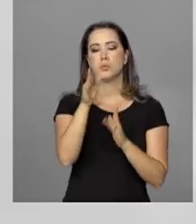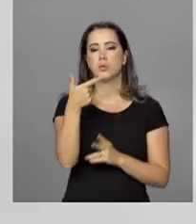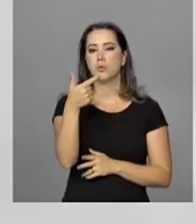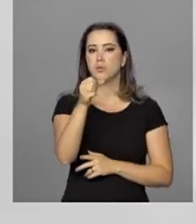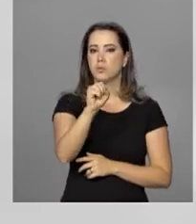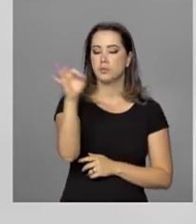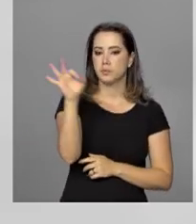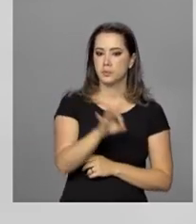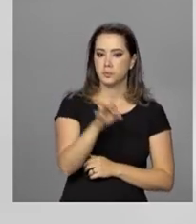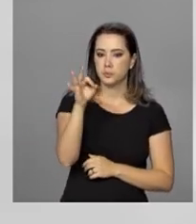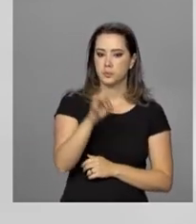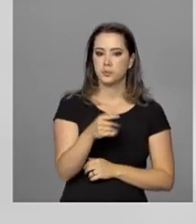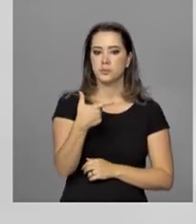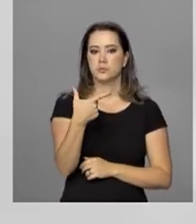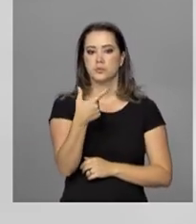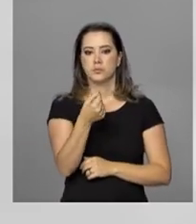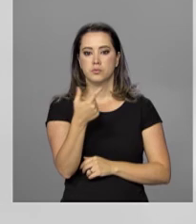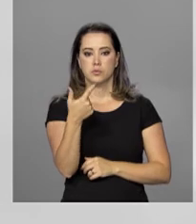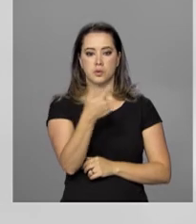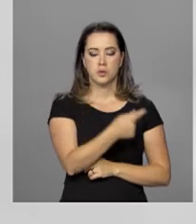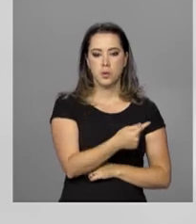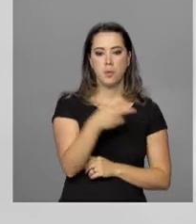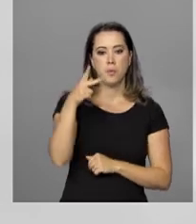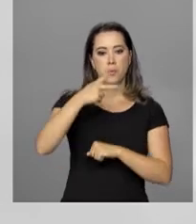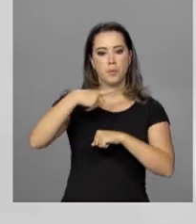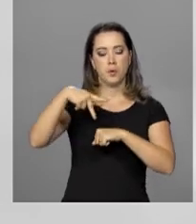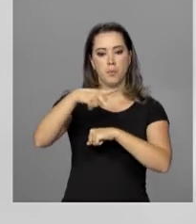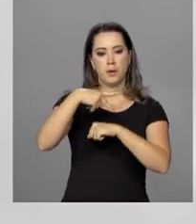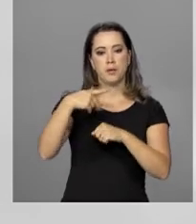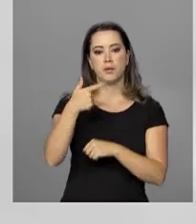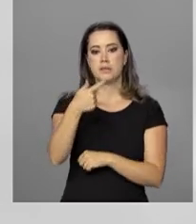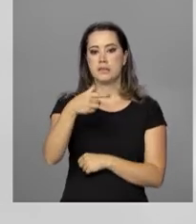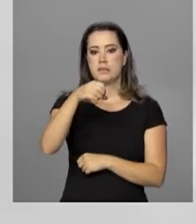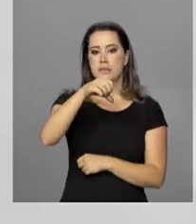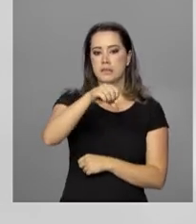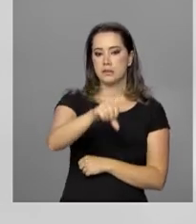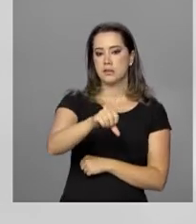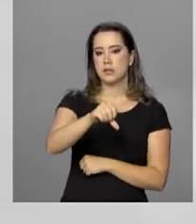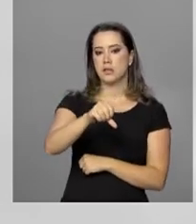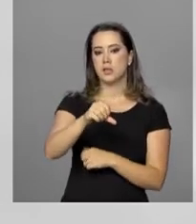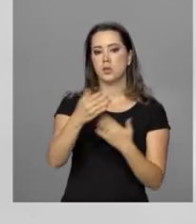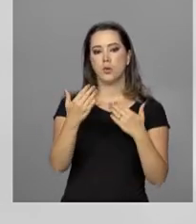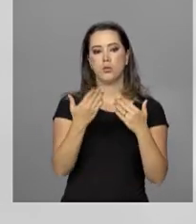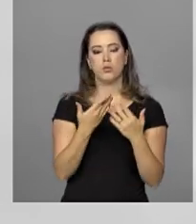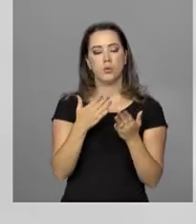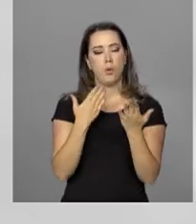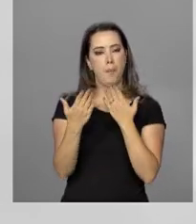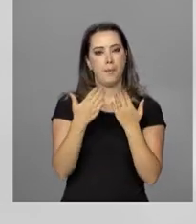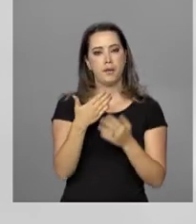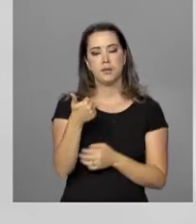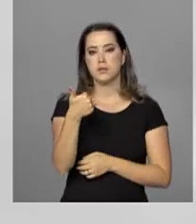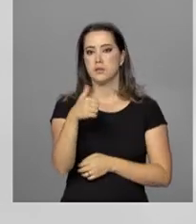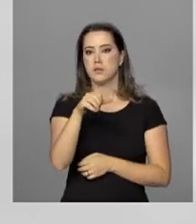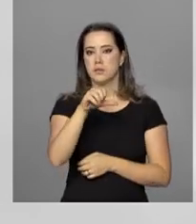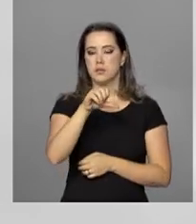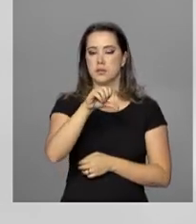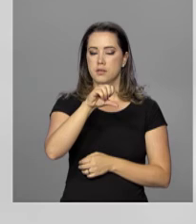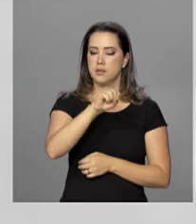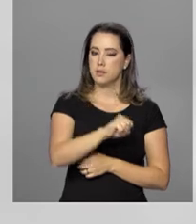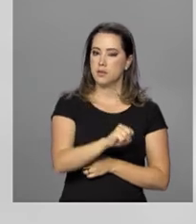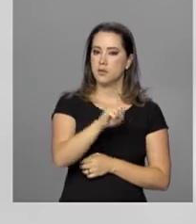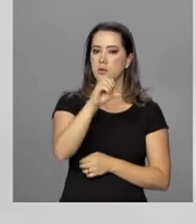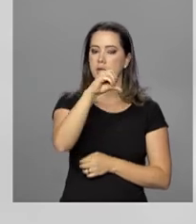2017, o país se manteve na posição de número 79 no ranking do IDH entre 189 países analisados.